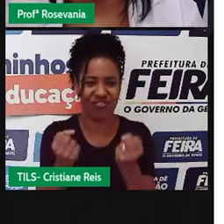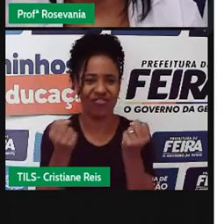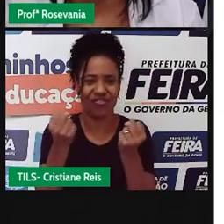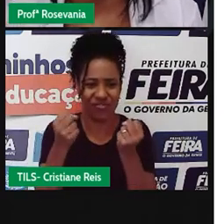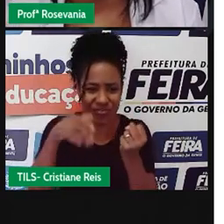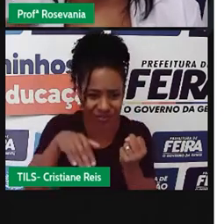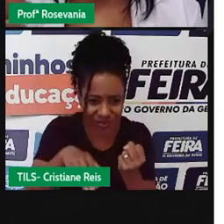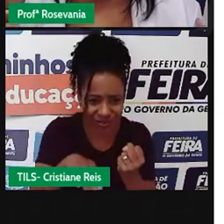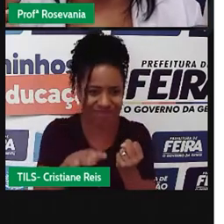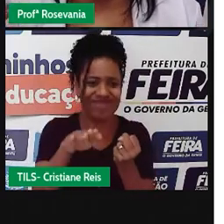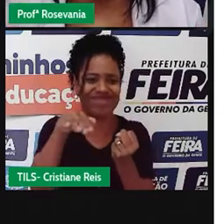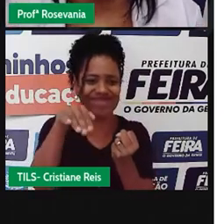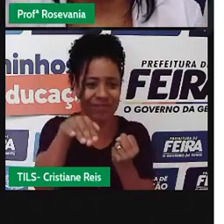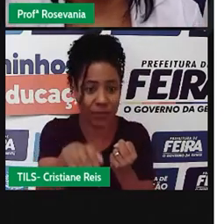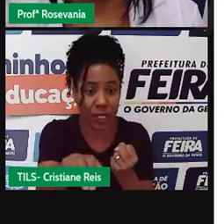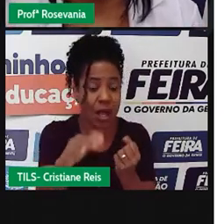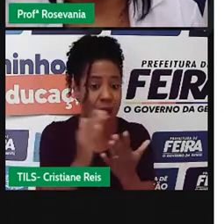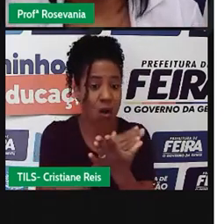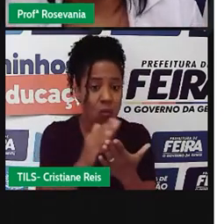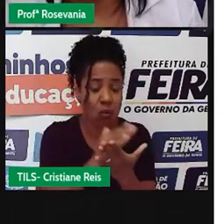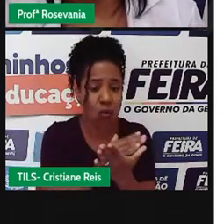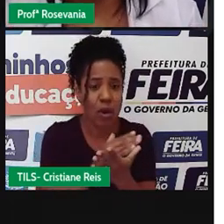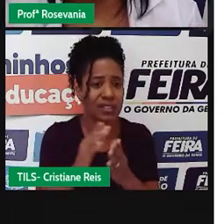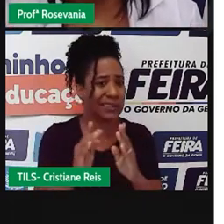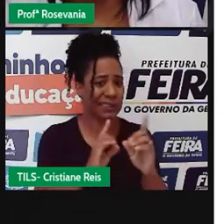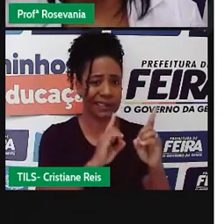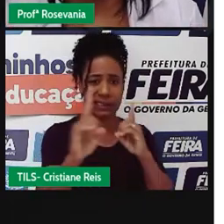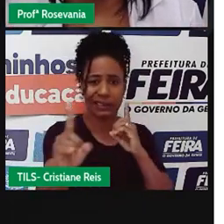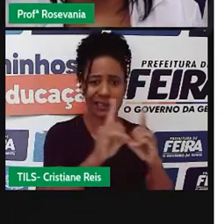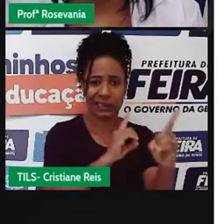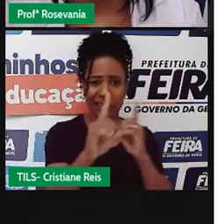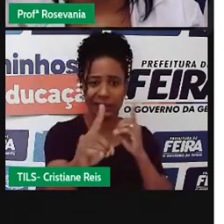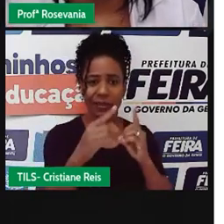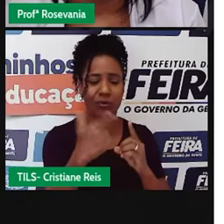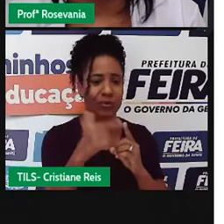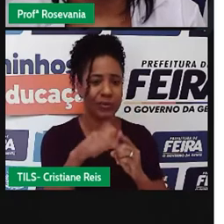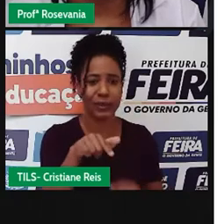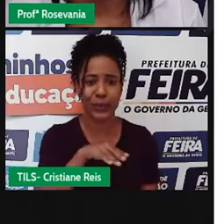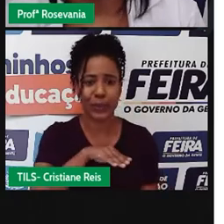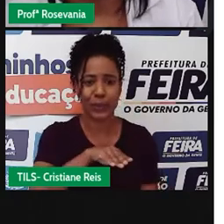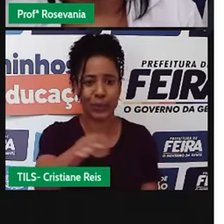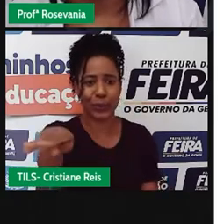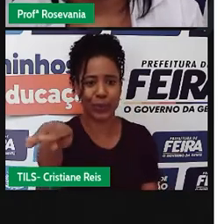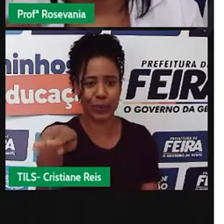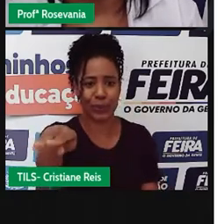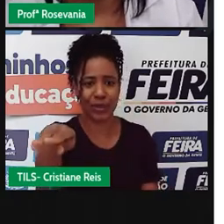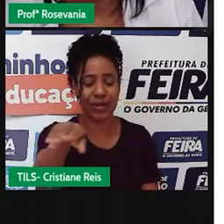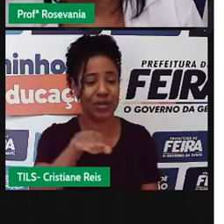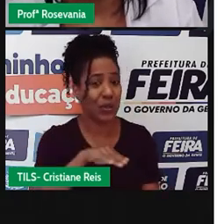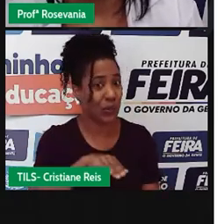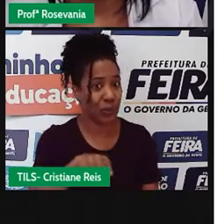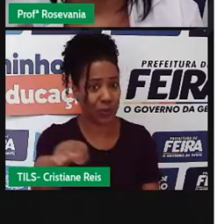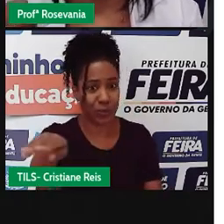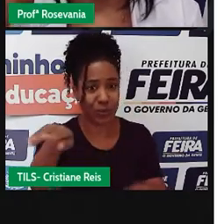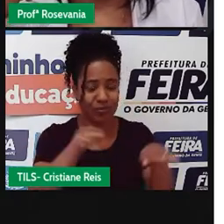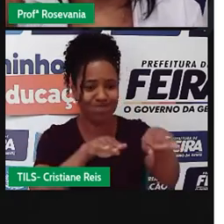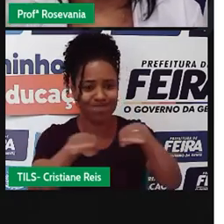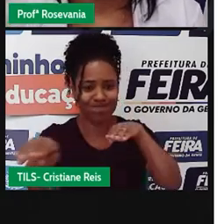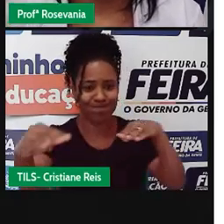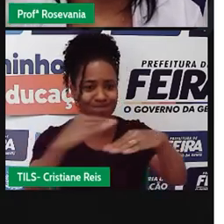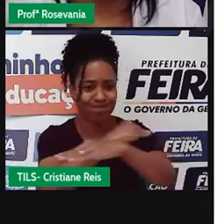duplicadas, e muito atraso se tem na nossa produção, que acaba tornando os produtos mais caros, porque eles demoram mais de chegar,